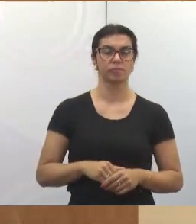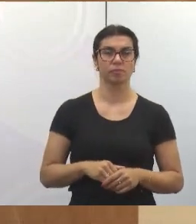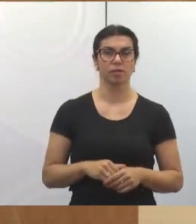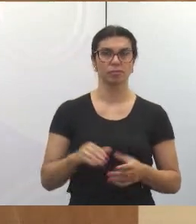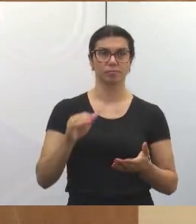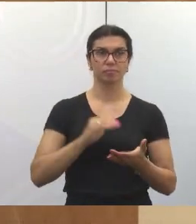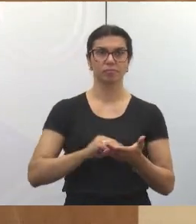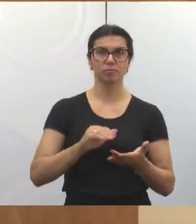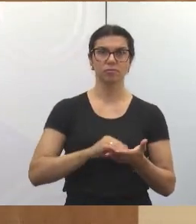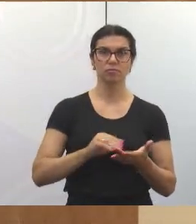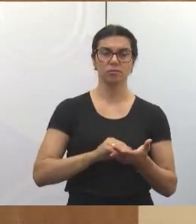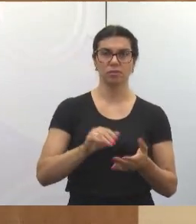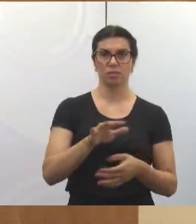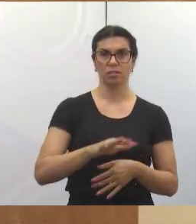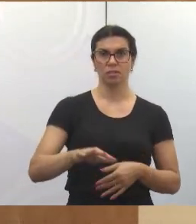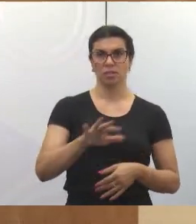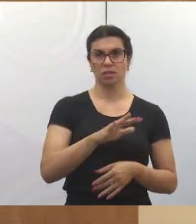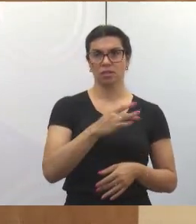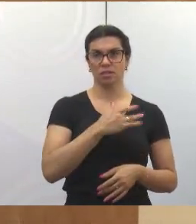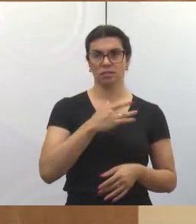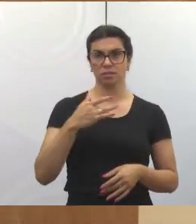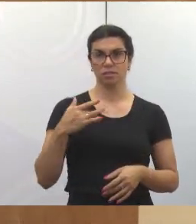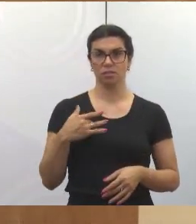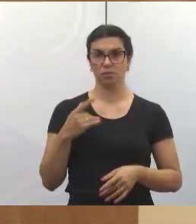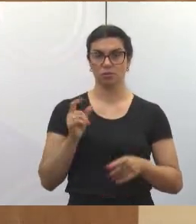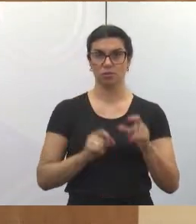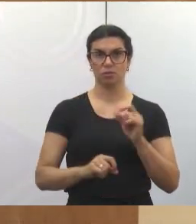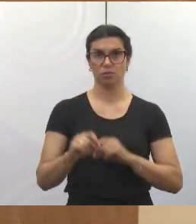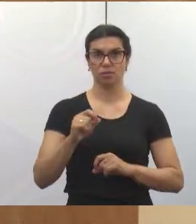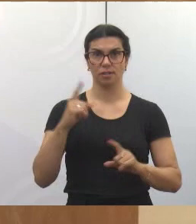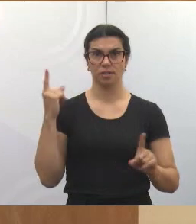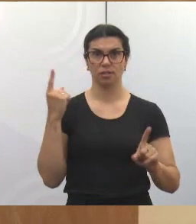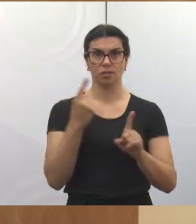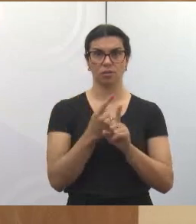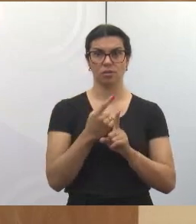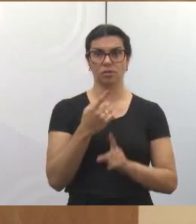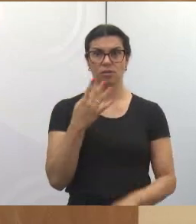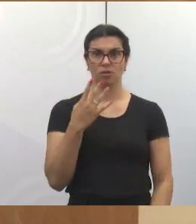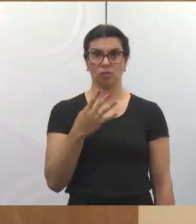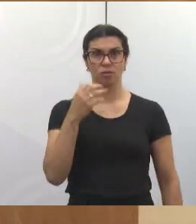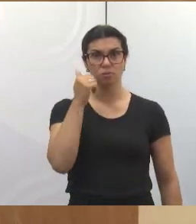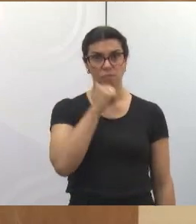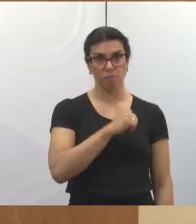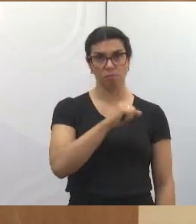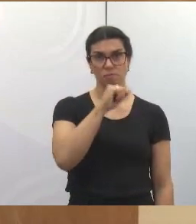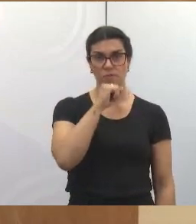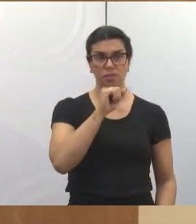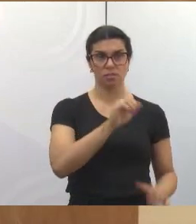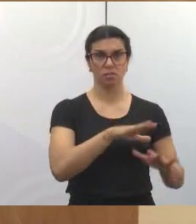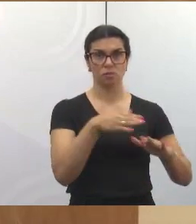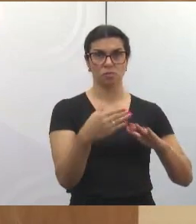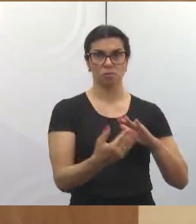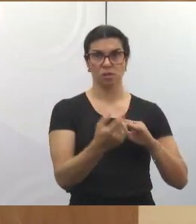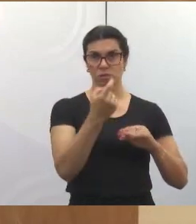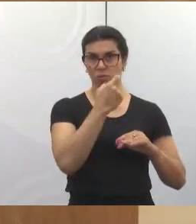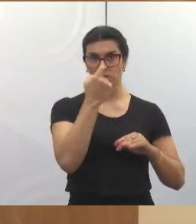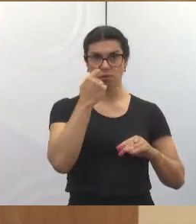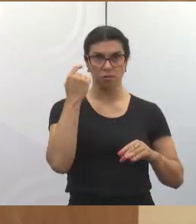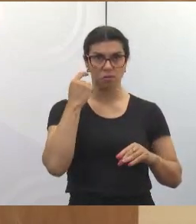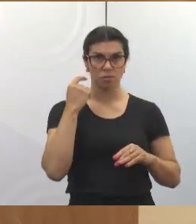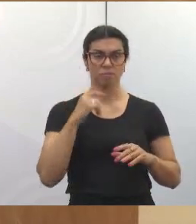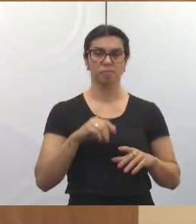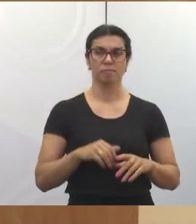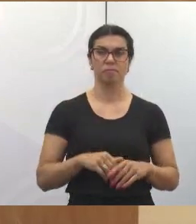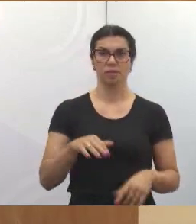Secretário de Saúde, olha só, encontrei com quatro mães lá no Parque Meia Lua, na feira,